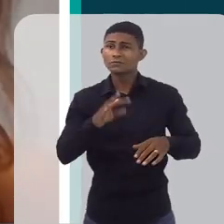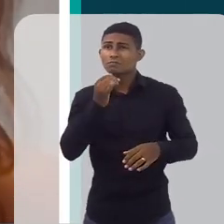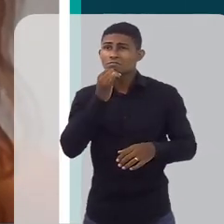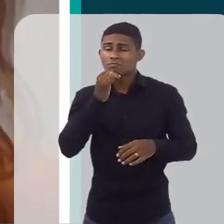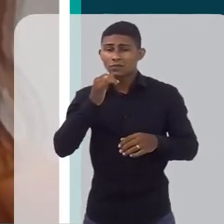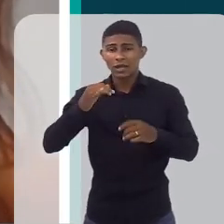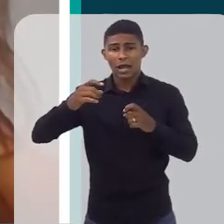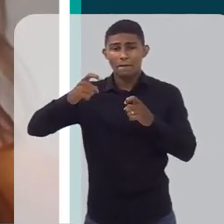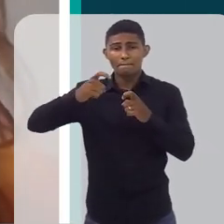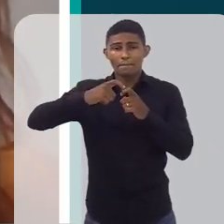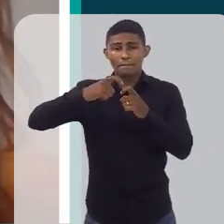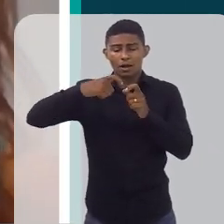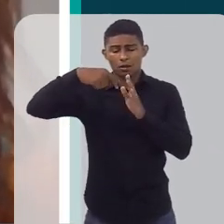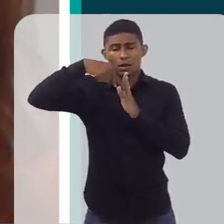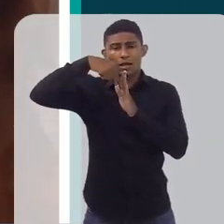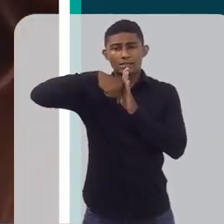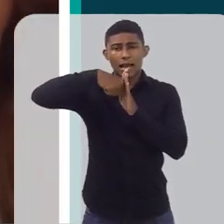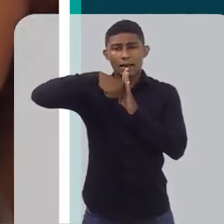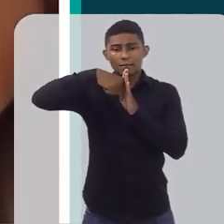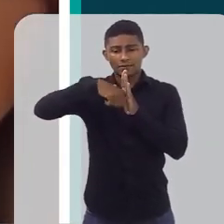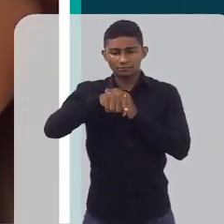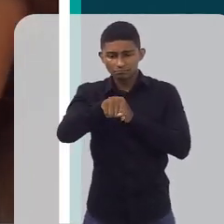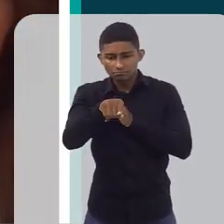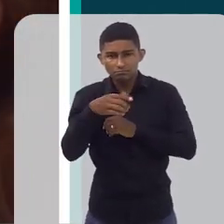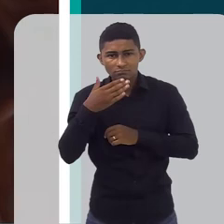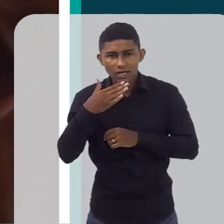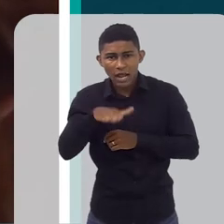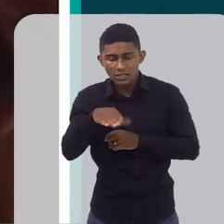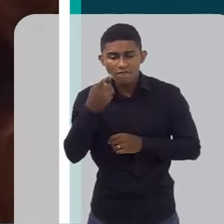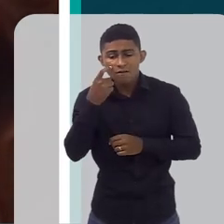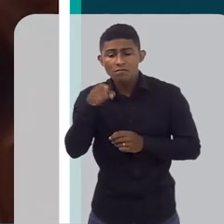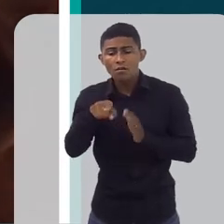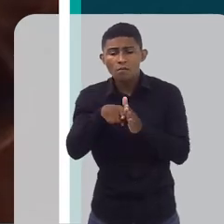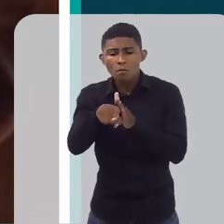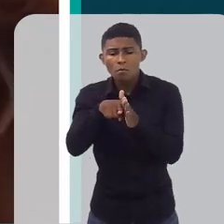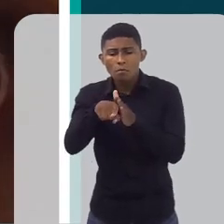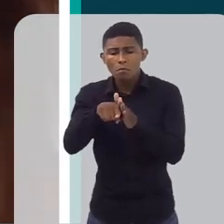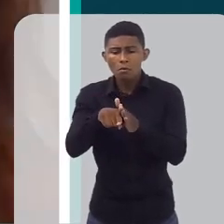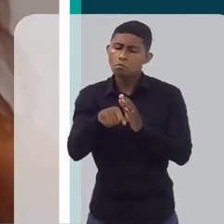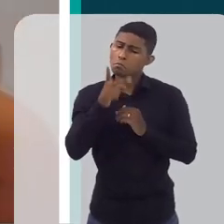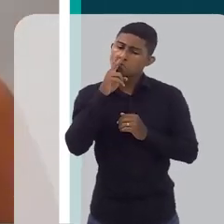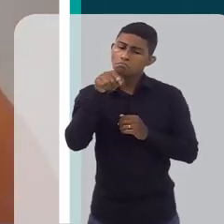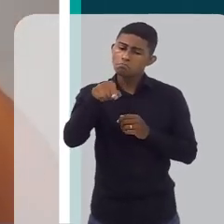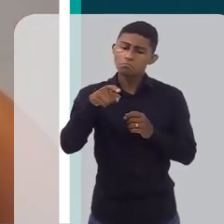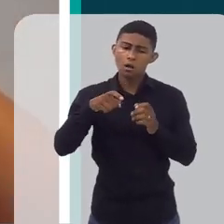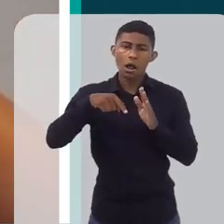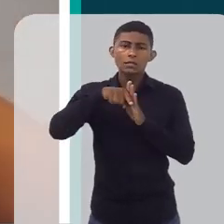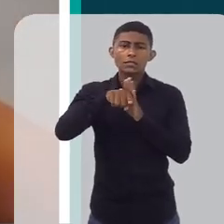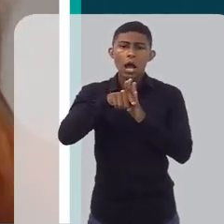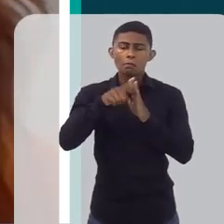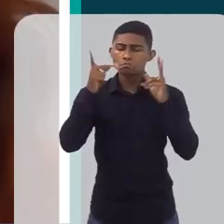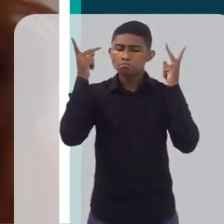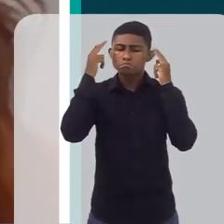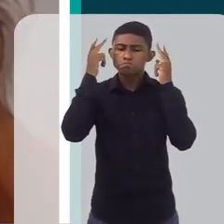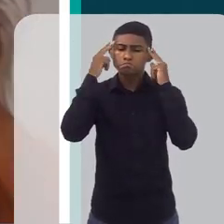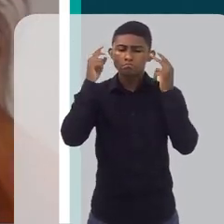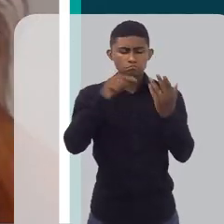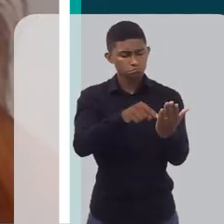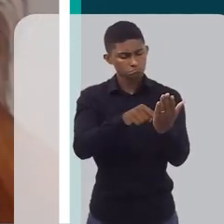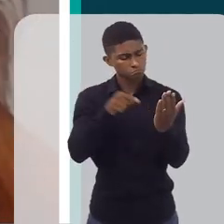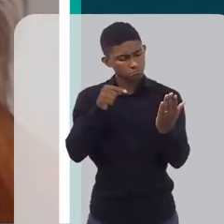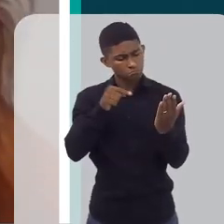exames e essa criança ainda está dentro da normalidade. Mas, isso, por ser progressivo,